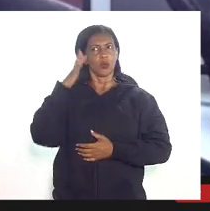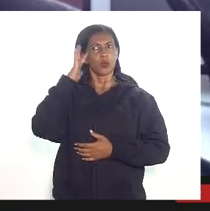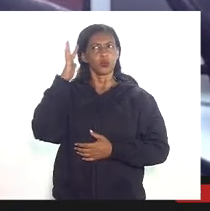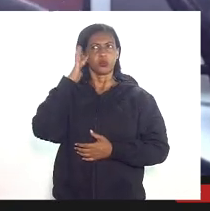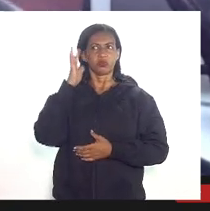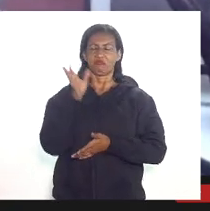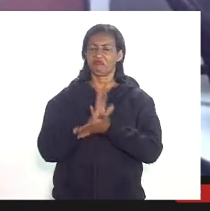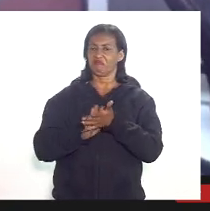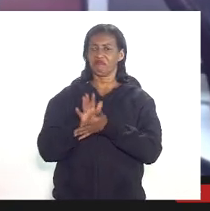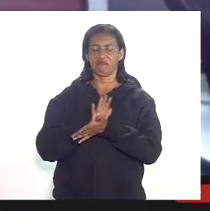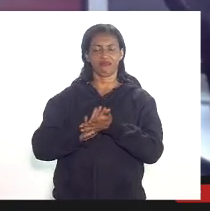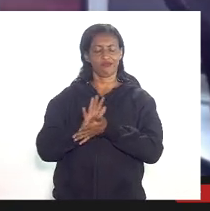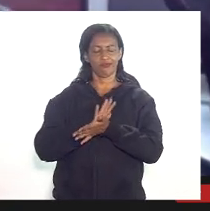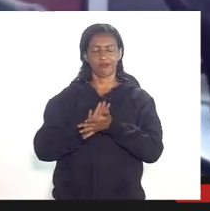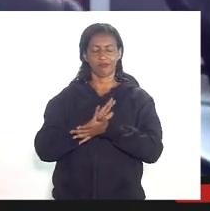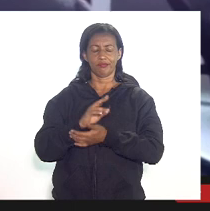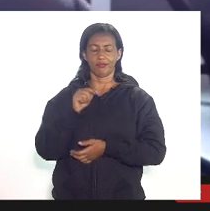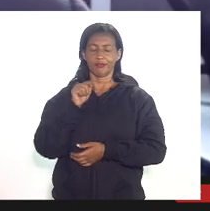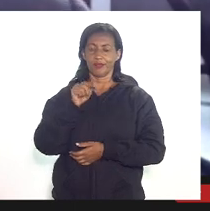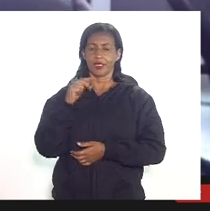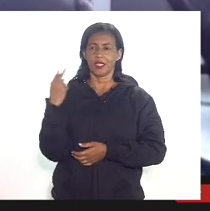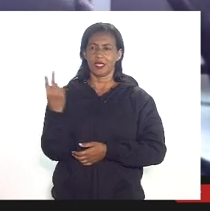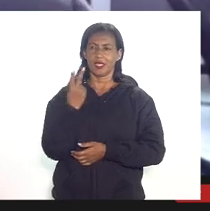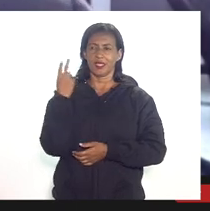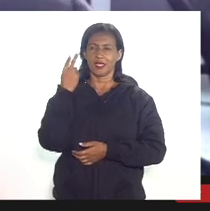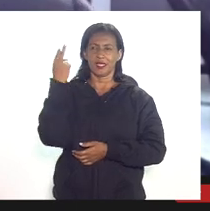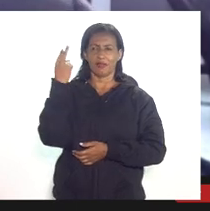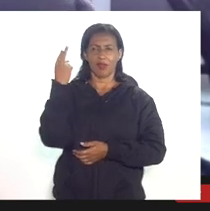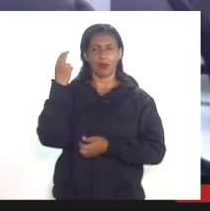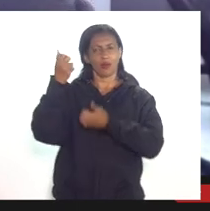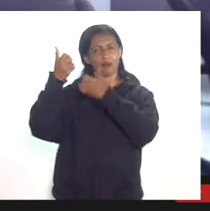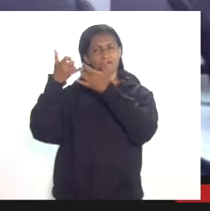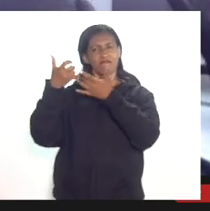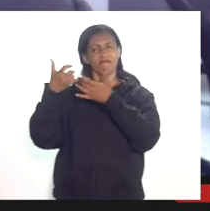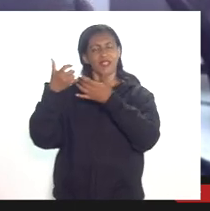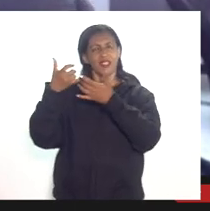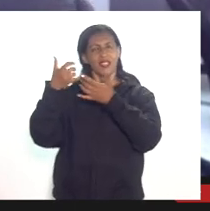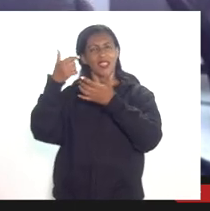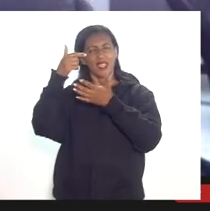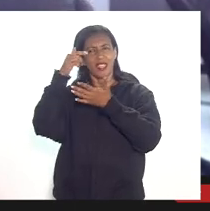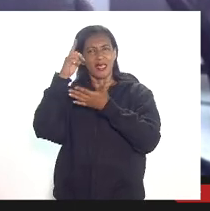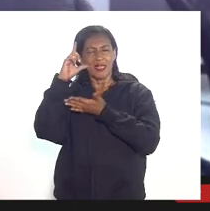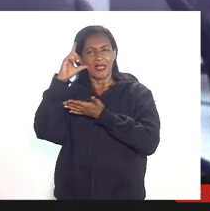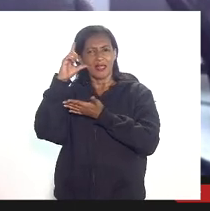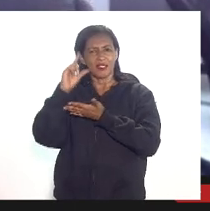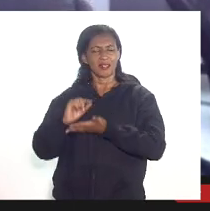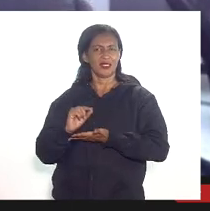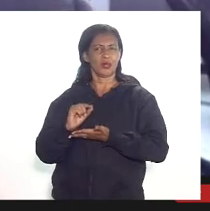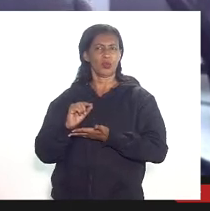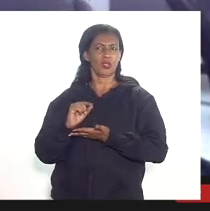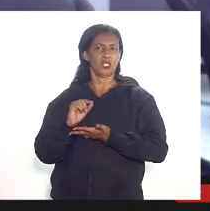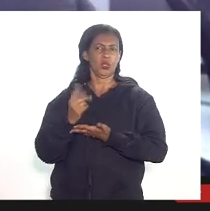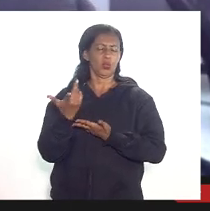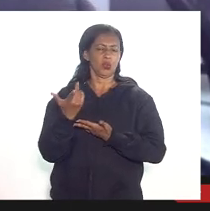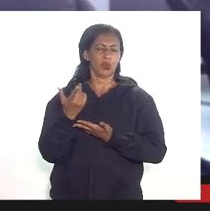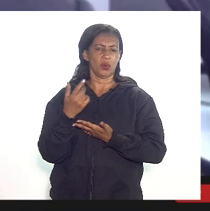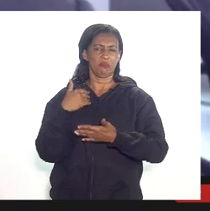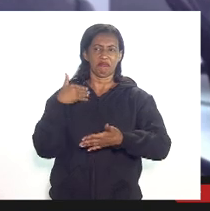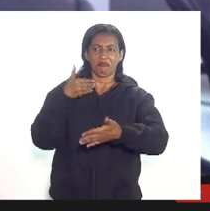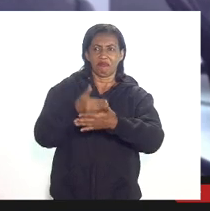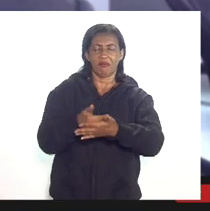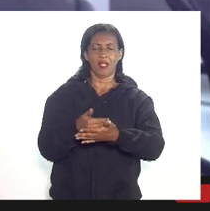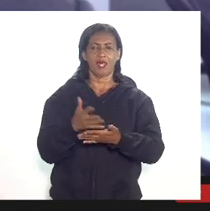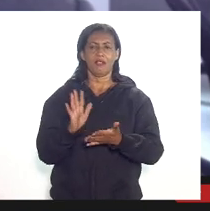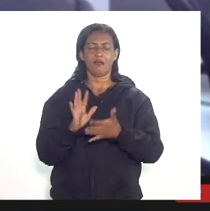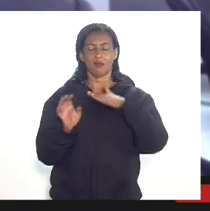mas esse esse valor ele é deduzido de forma prévia então a concessionária ela